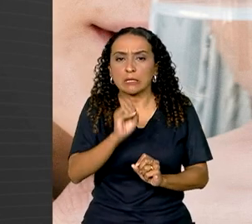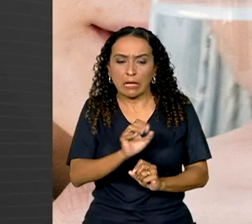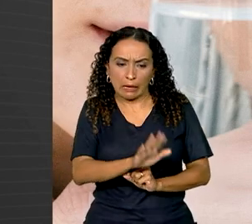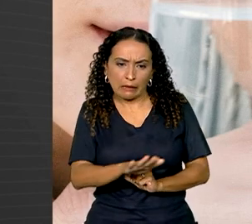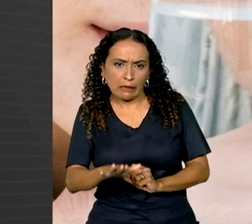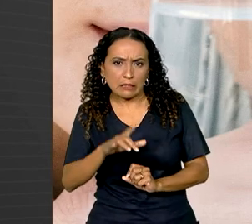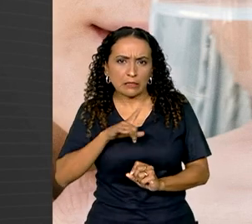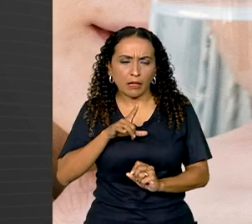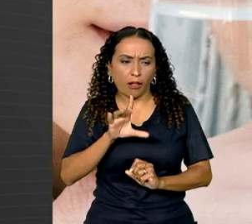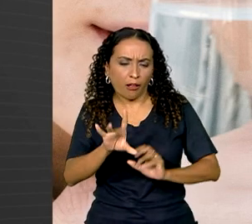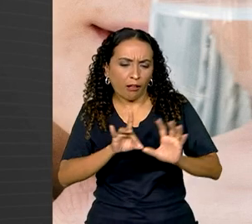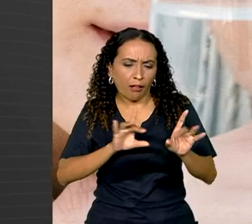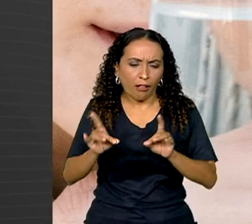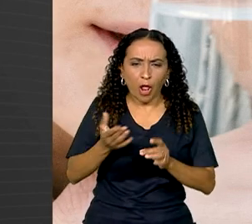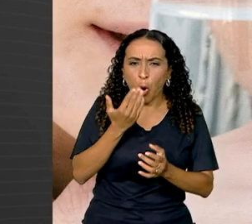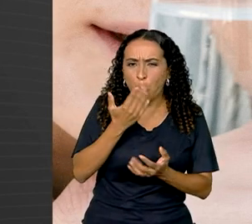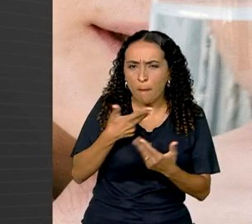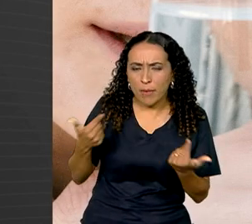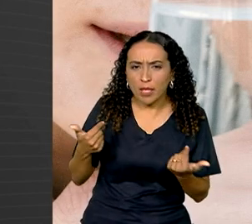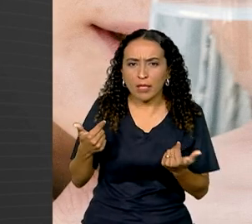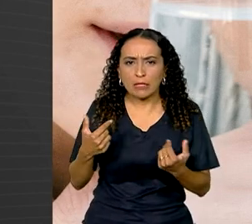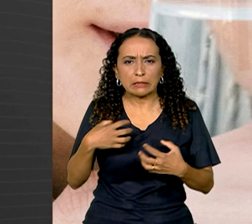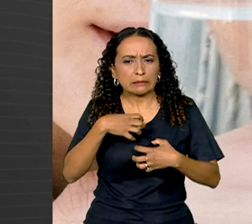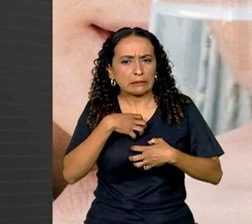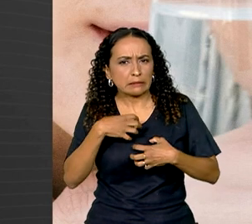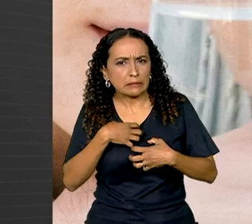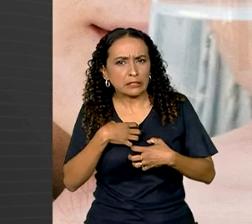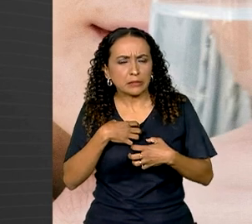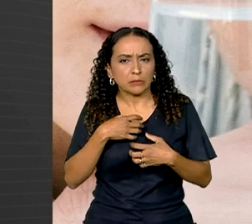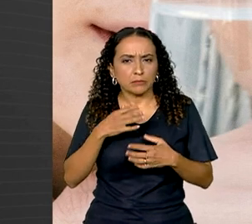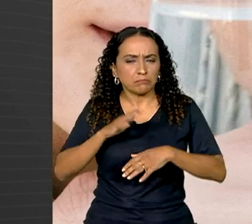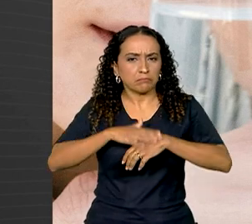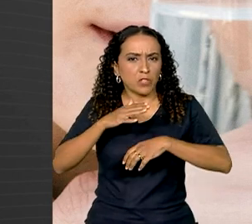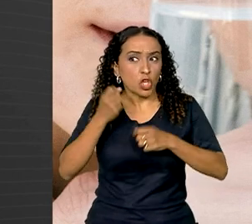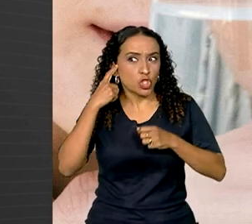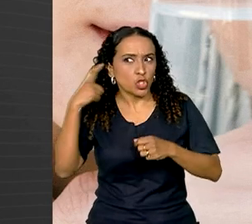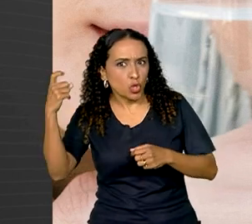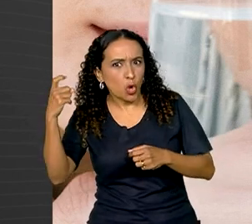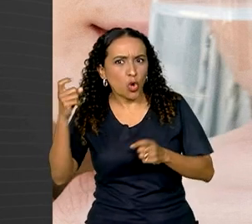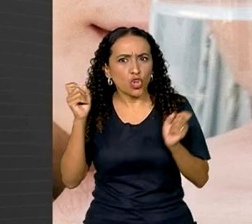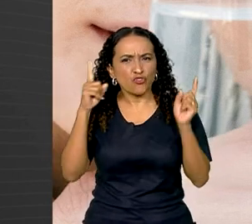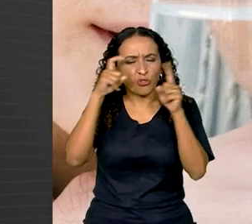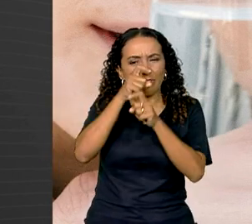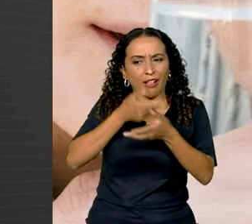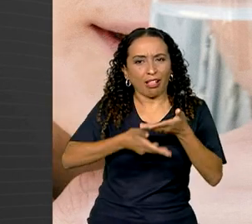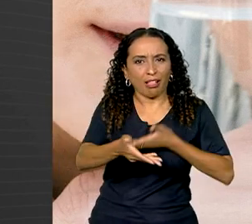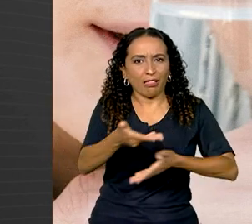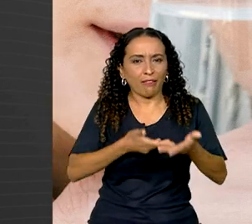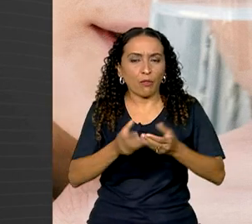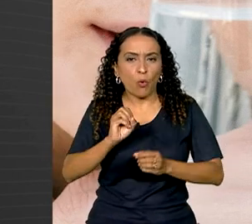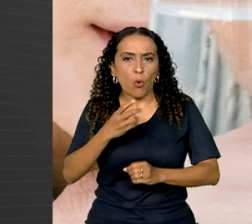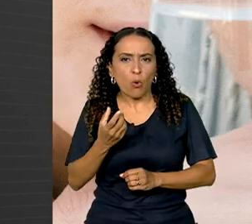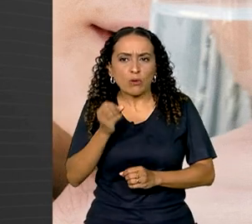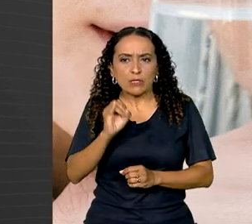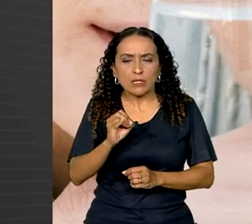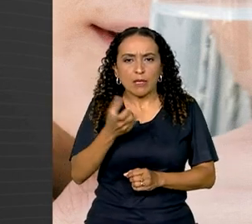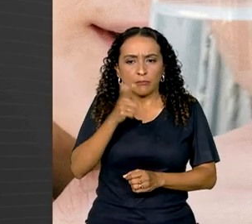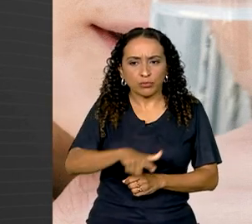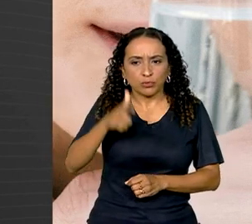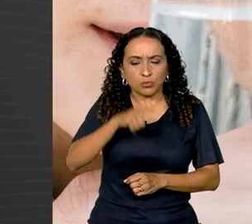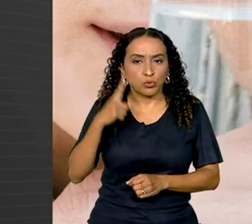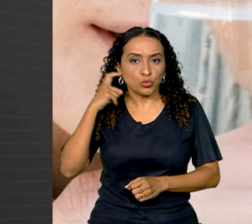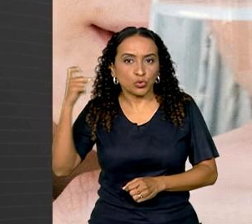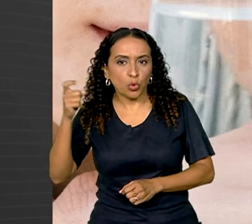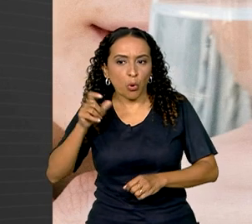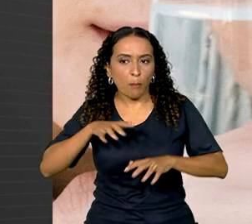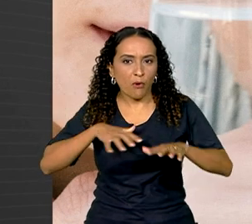criança tem seletividade alimentar, sensibilidade a sons, dificuldade de interagir ou se repete sons e movimentos.